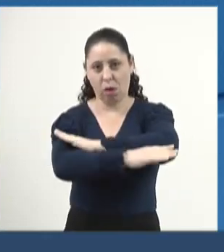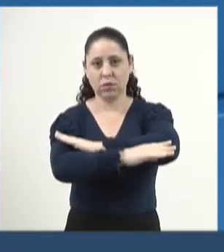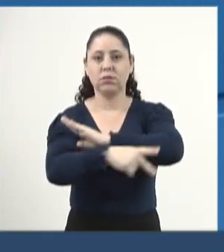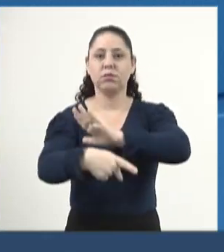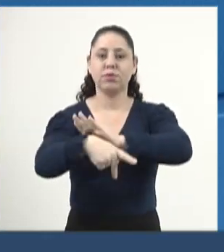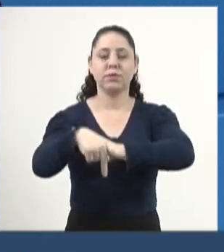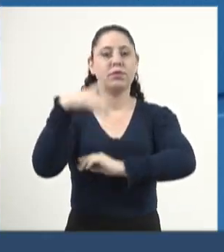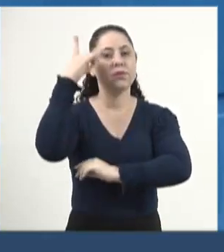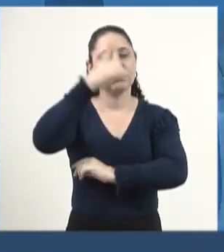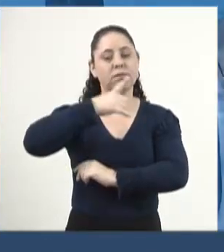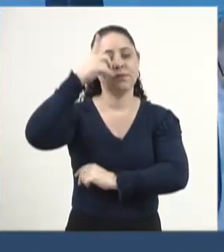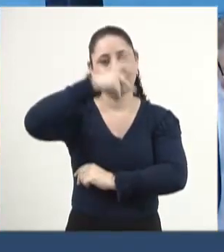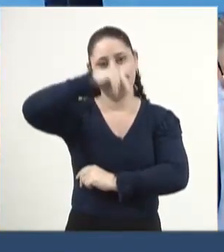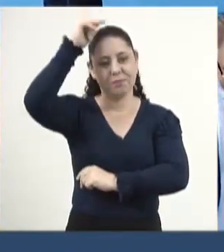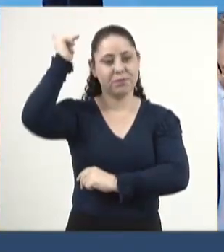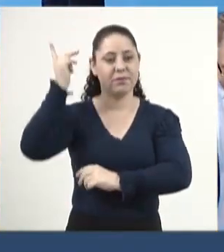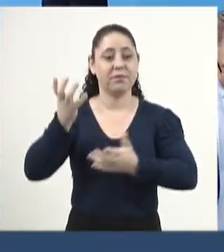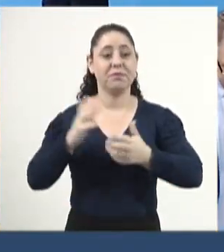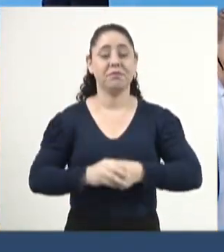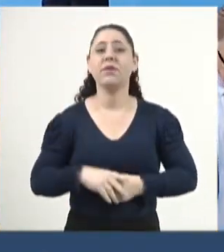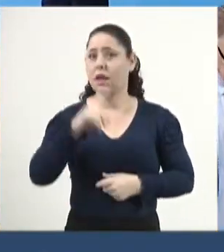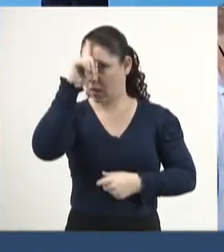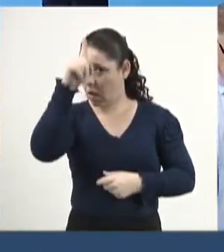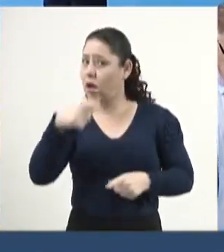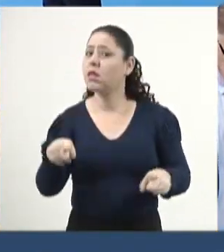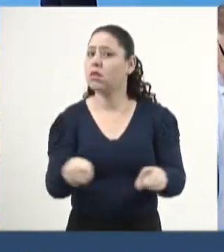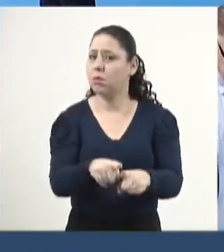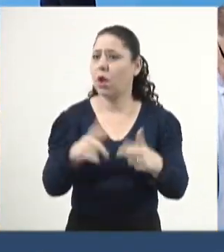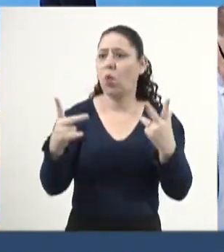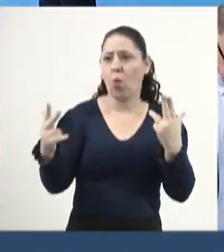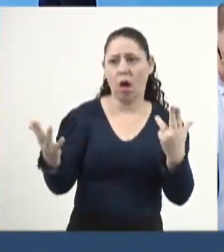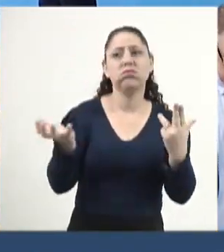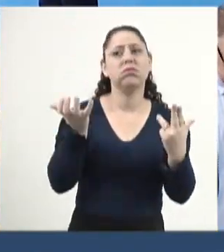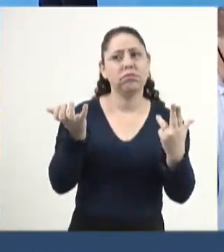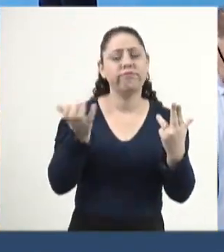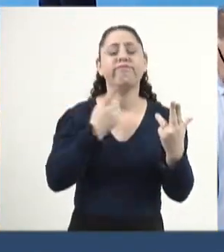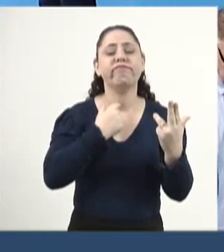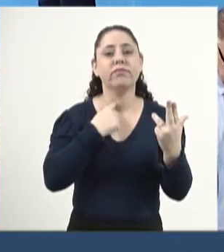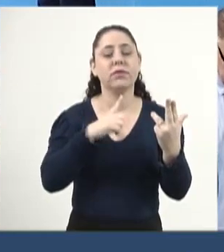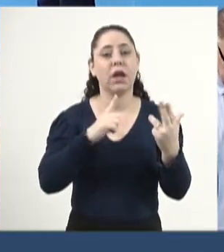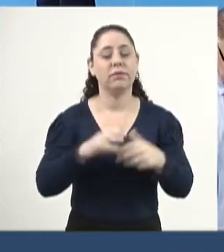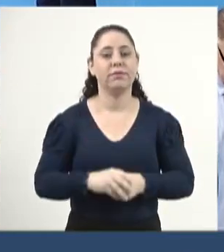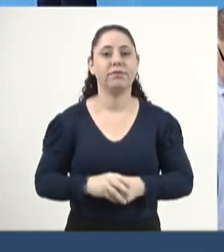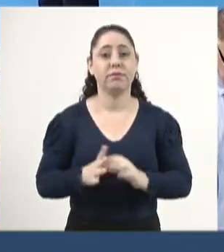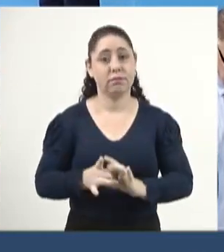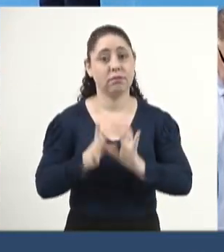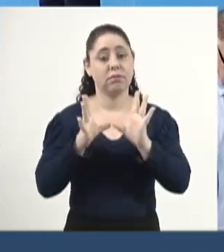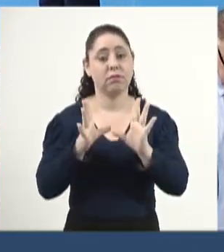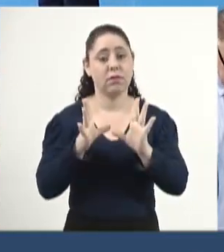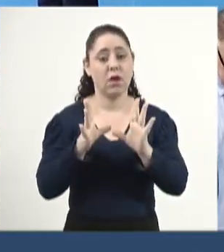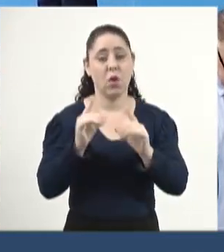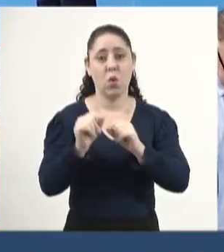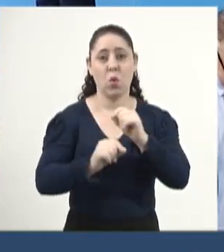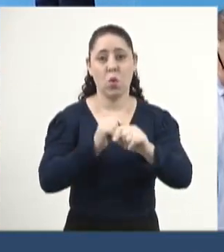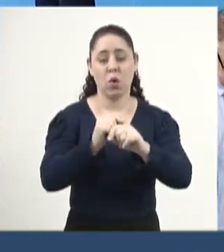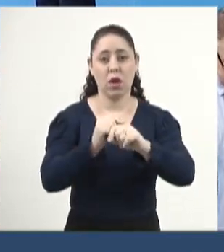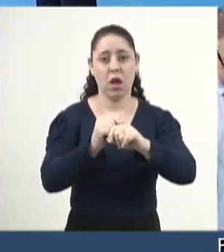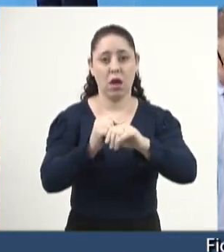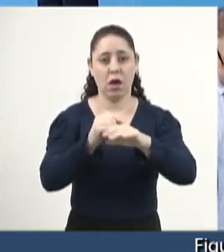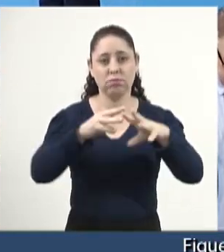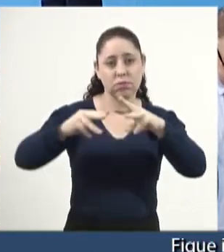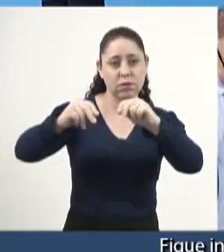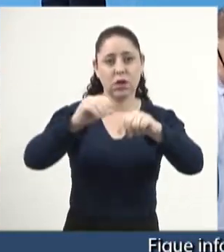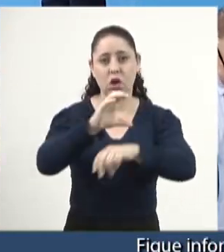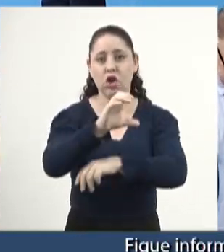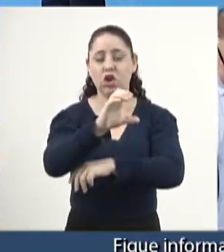vossa excelência, que é fanático por essa ideia também, como nós todos, nos permitir, cortando o chaco paraguaio,